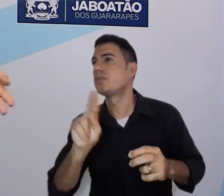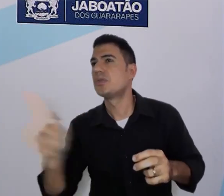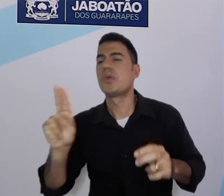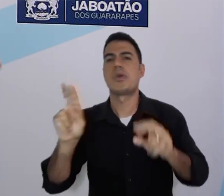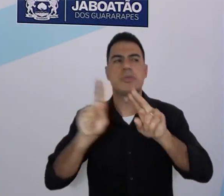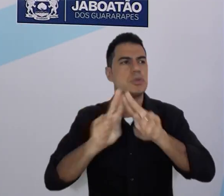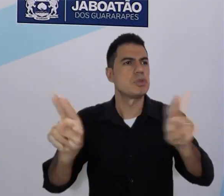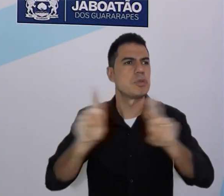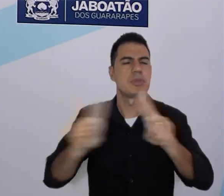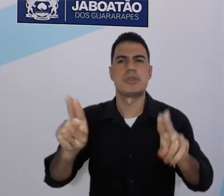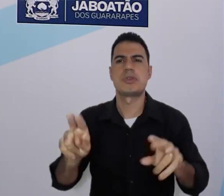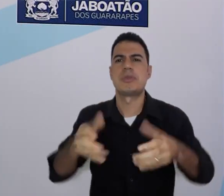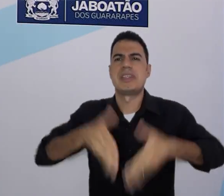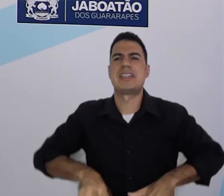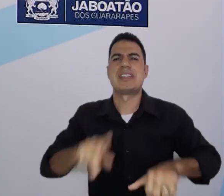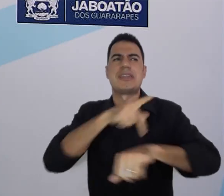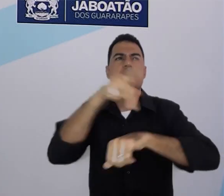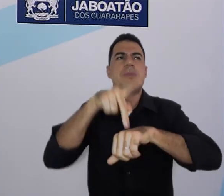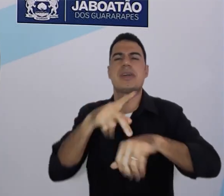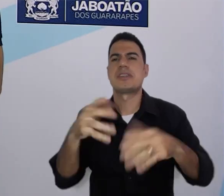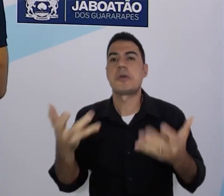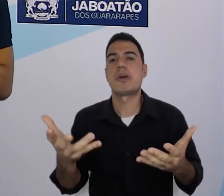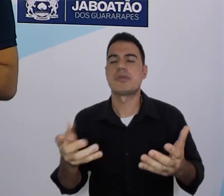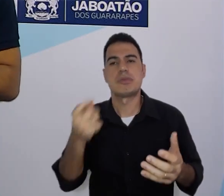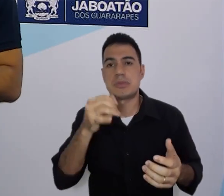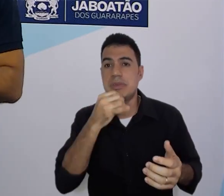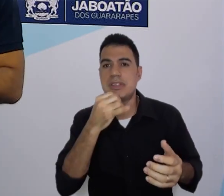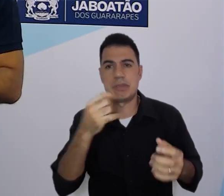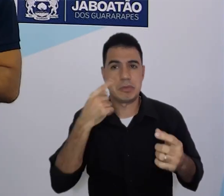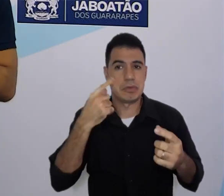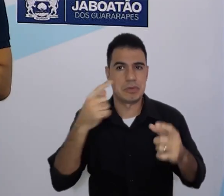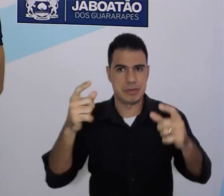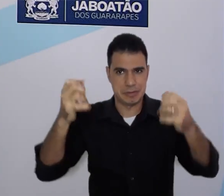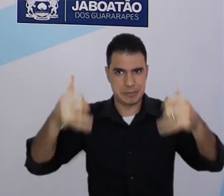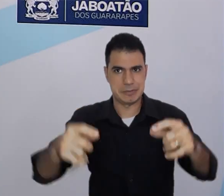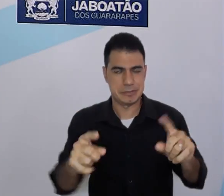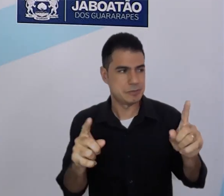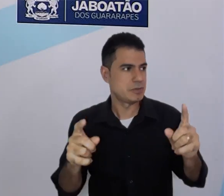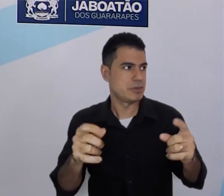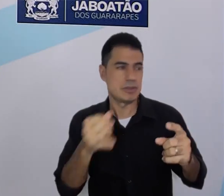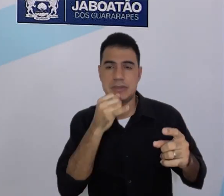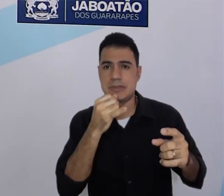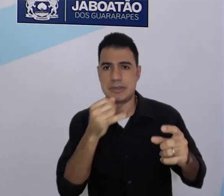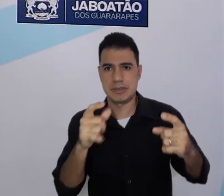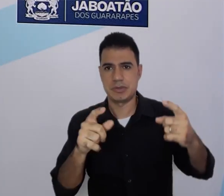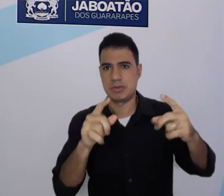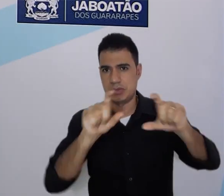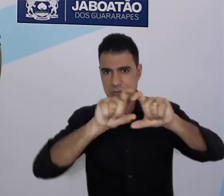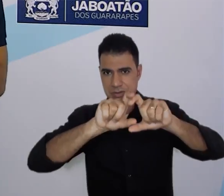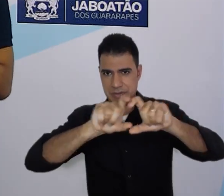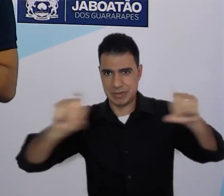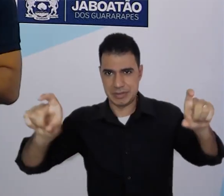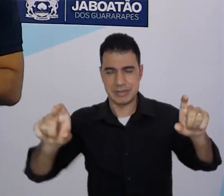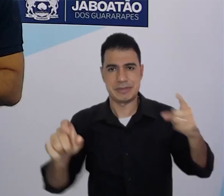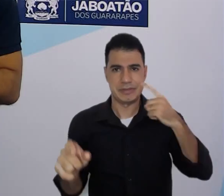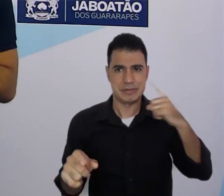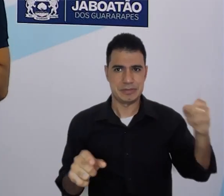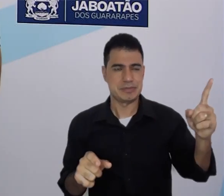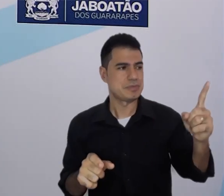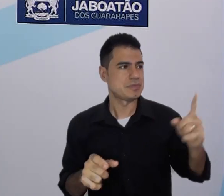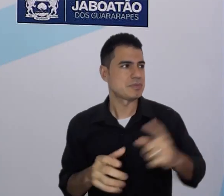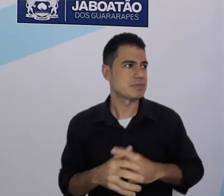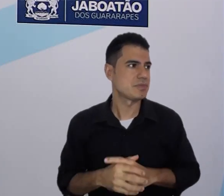o sobrenome e assim por diante. Por exemplo, dá uma olhada aqui nas informações que eu tenho. Eu tenho seia de Pegaso, 14,